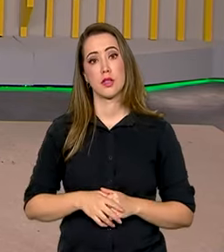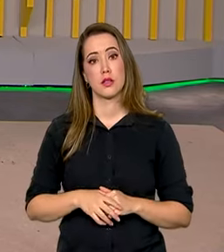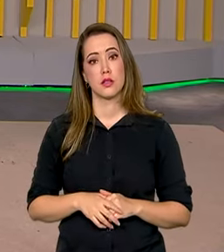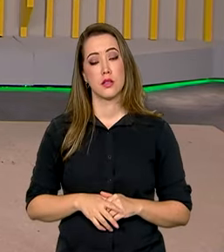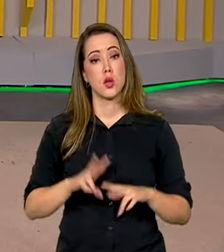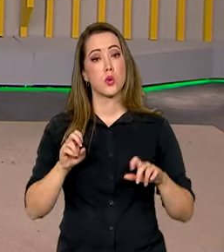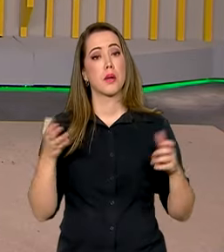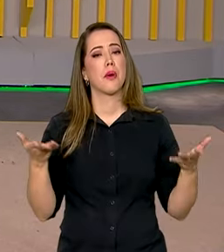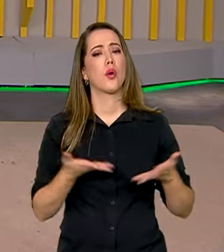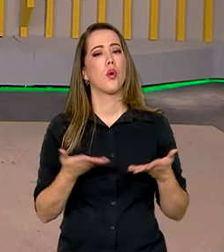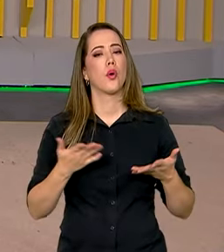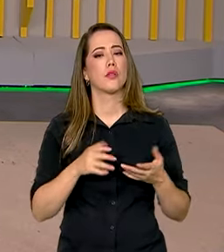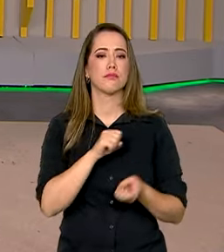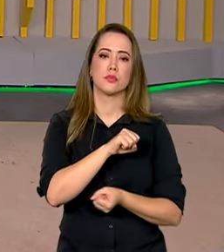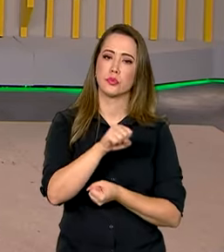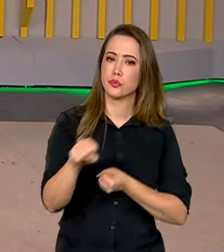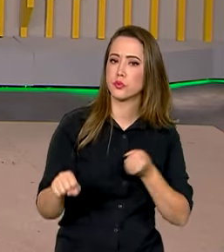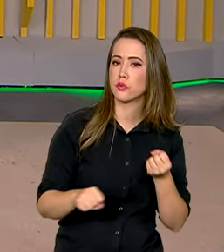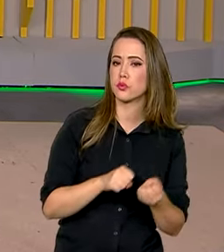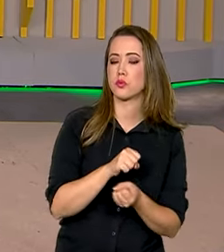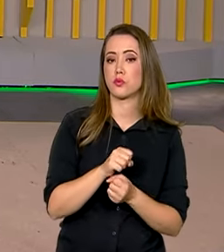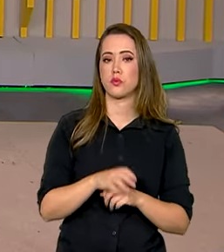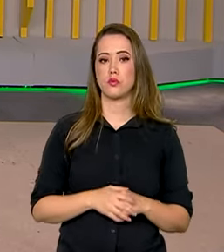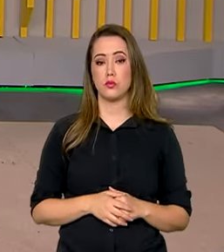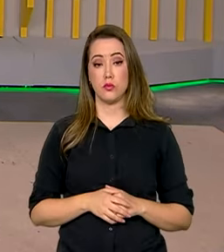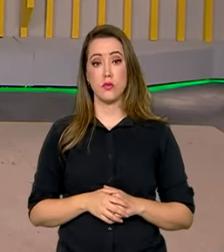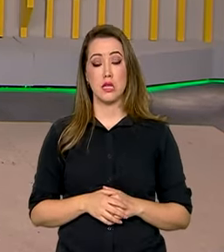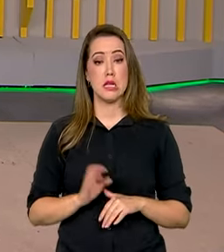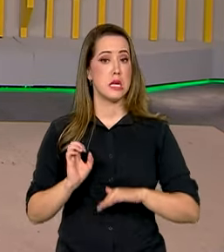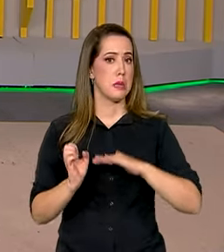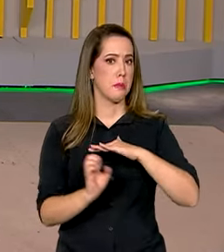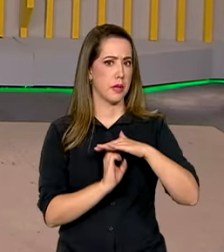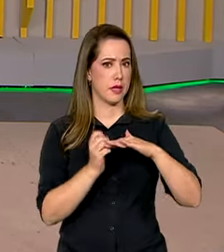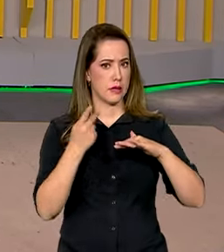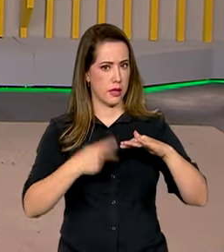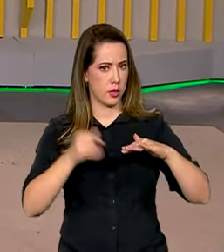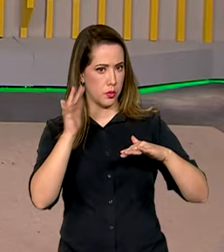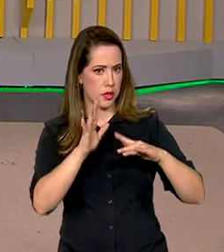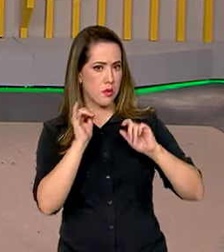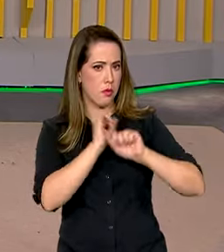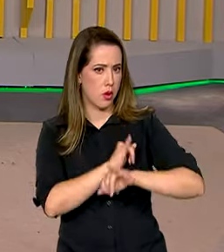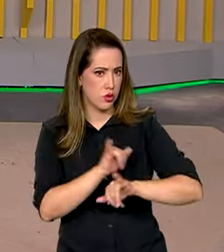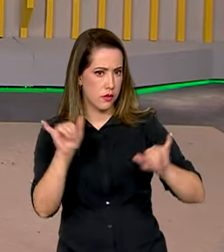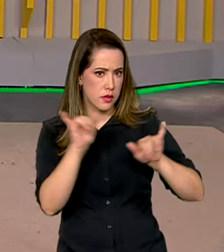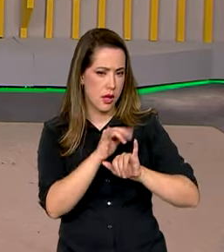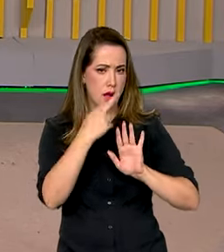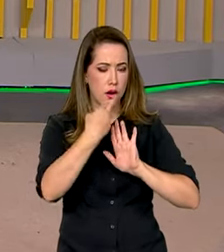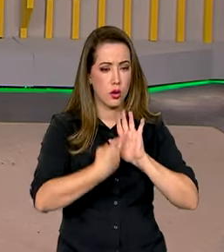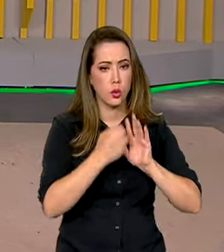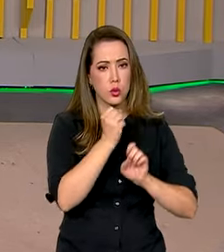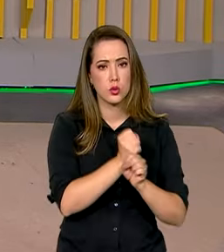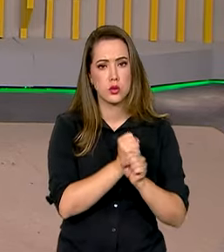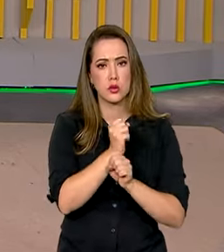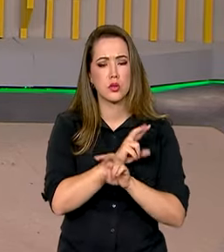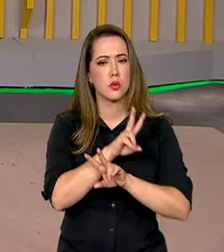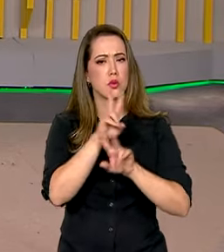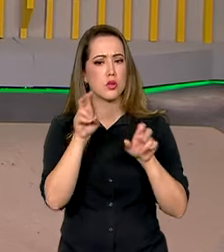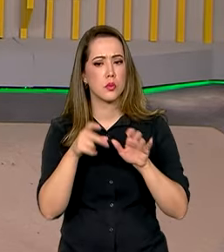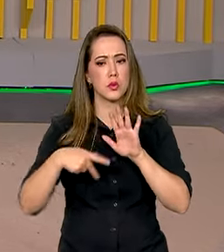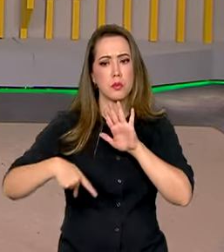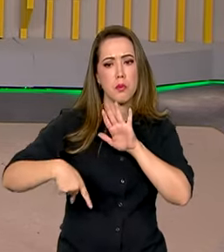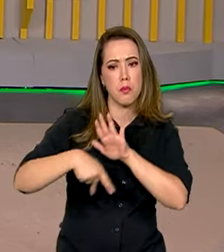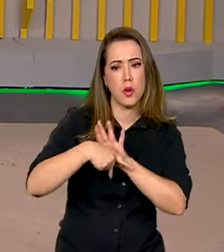E o assunto agora é sustentabilidade. Empresas brasileiras vão poder publicar relatórios anuais sobre suas